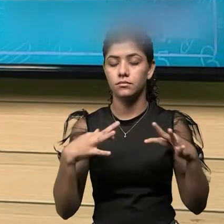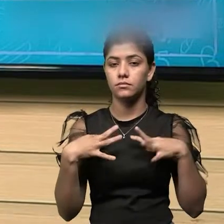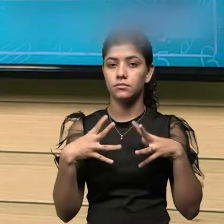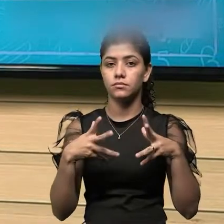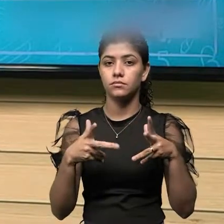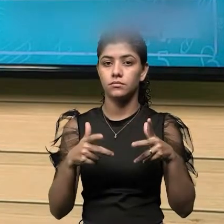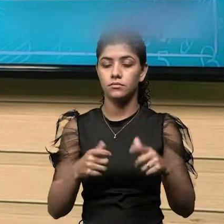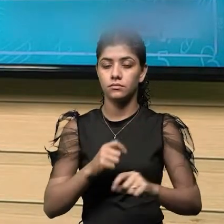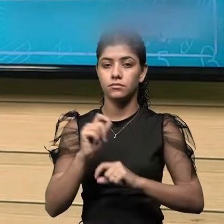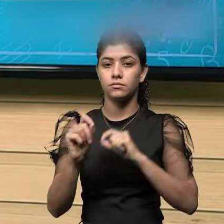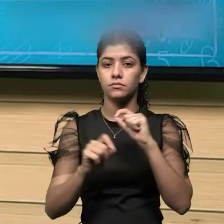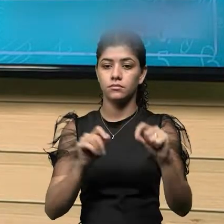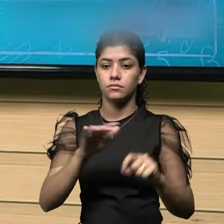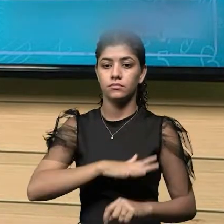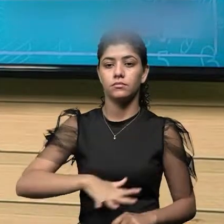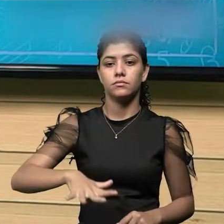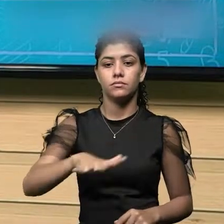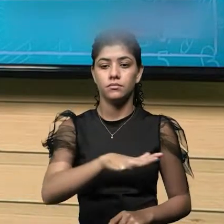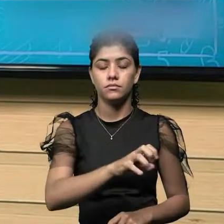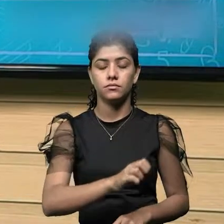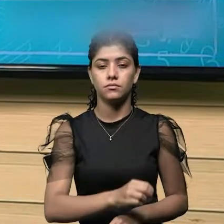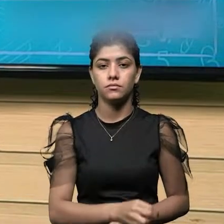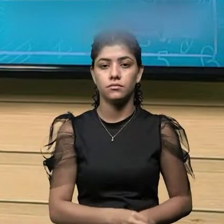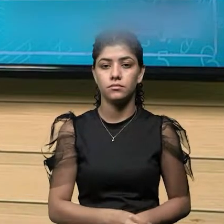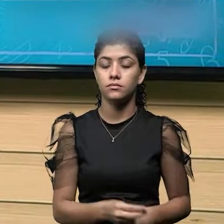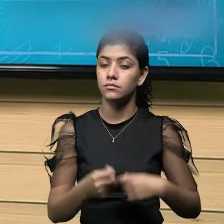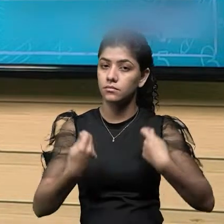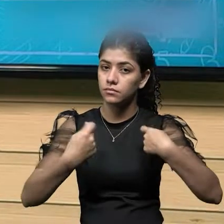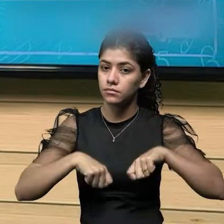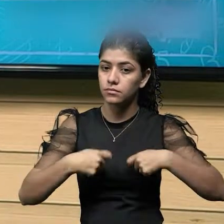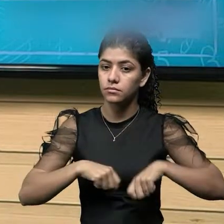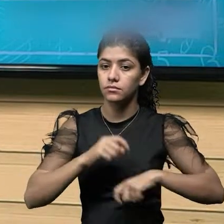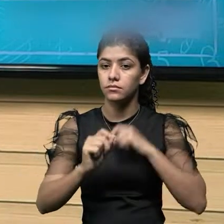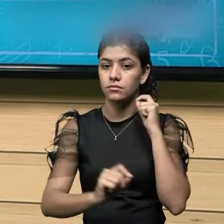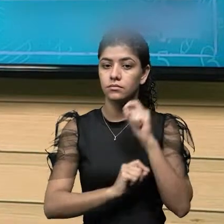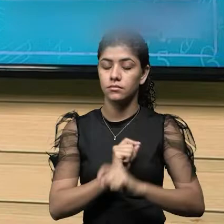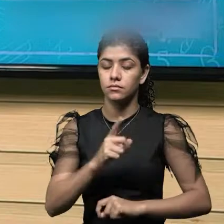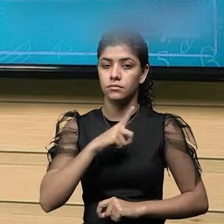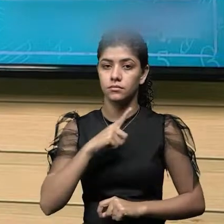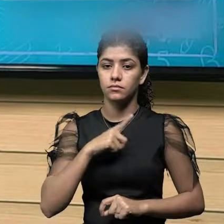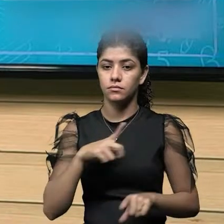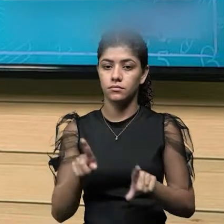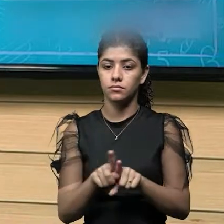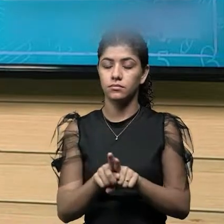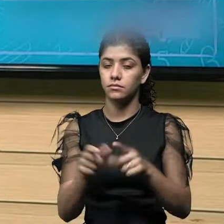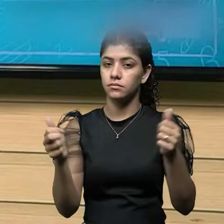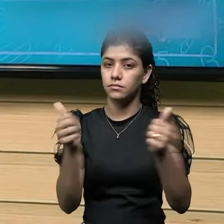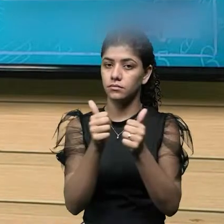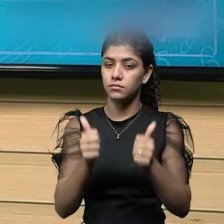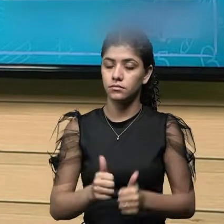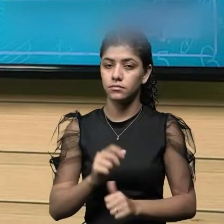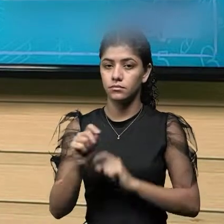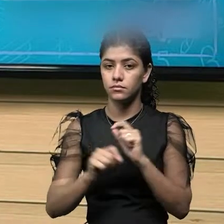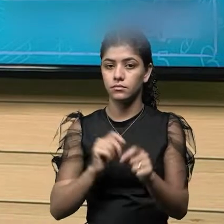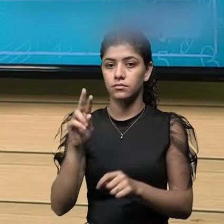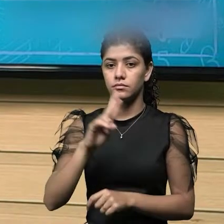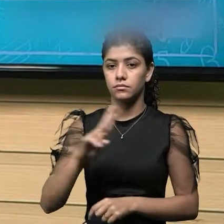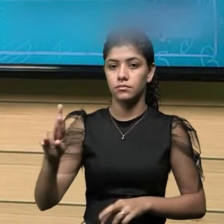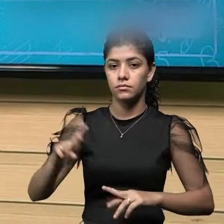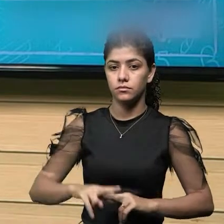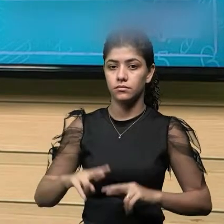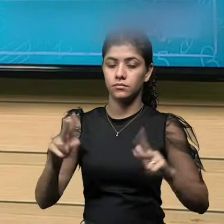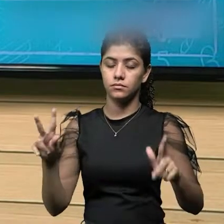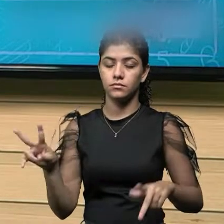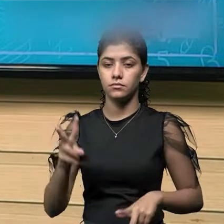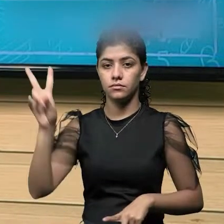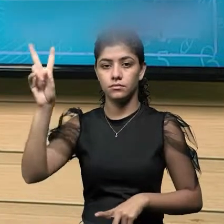a sua área, porque ele precisa. E se tiver alguma variação, alguma diferença no valor,